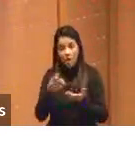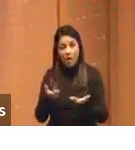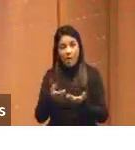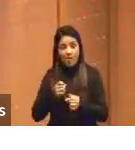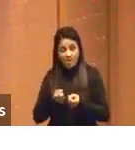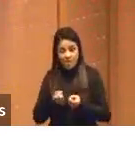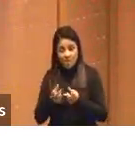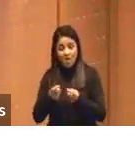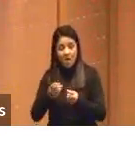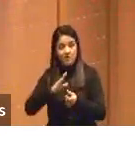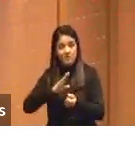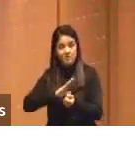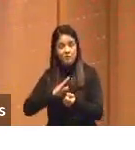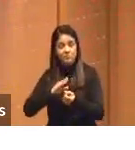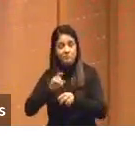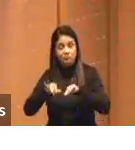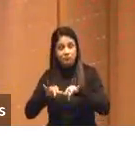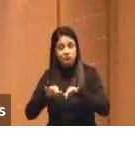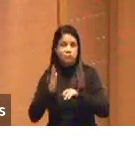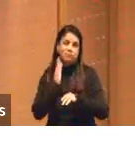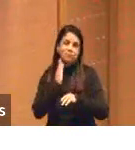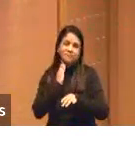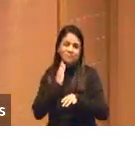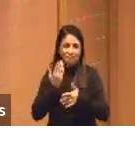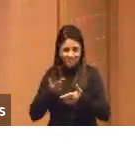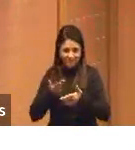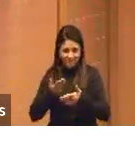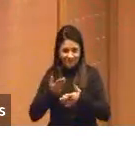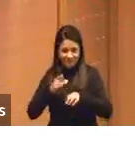a 20 dólares por mês esse conhecimento.